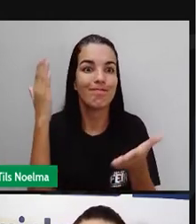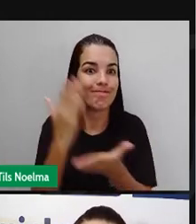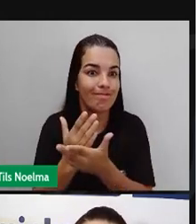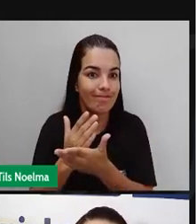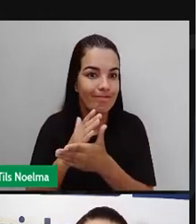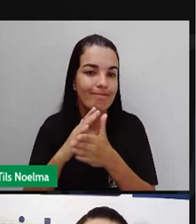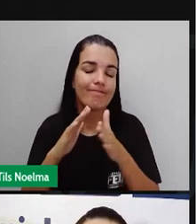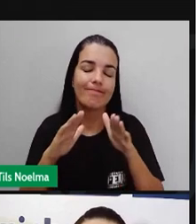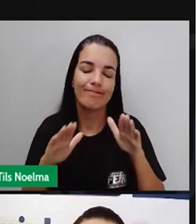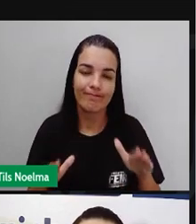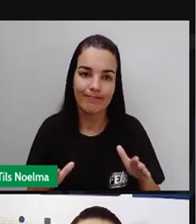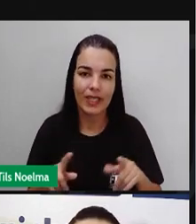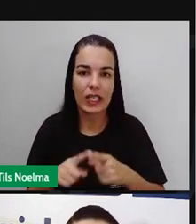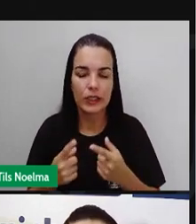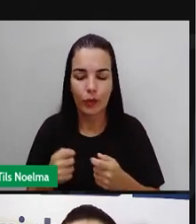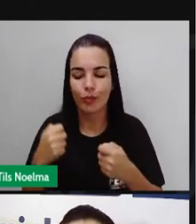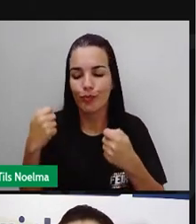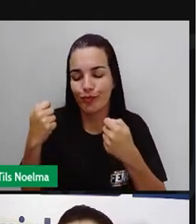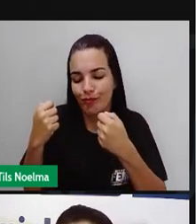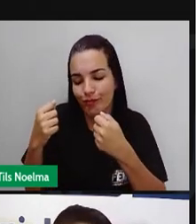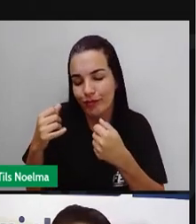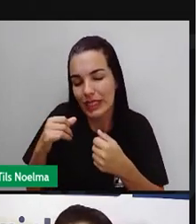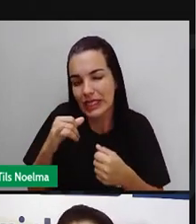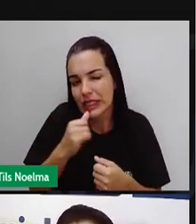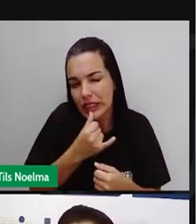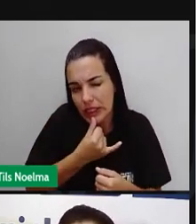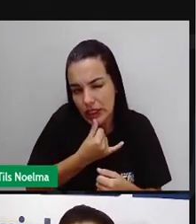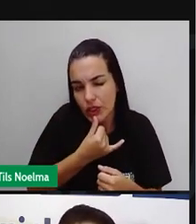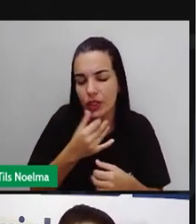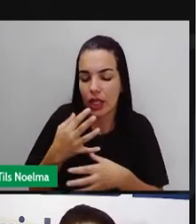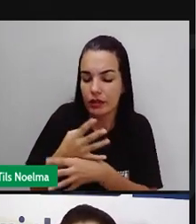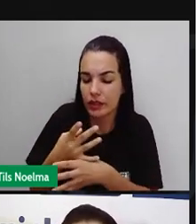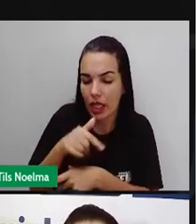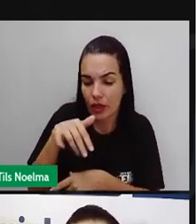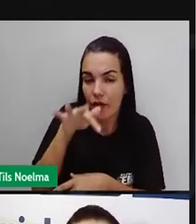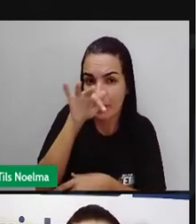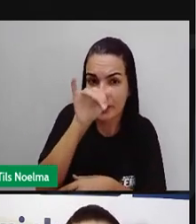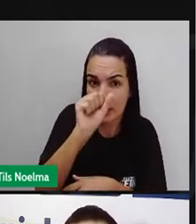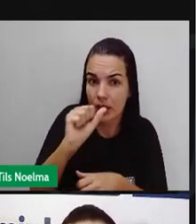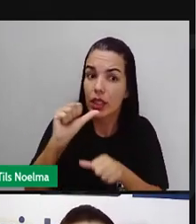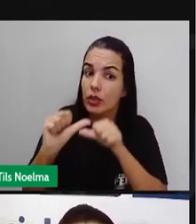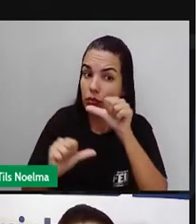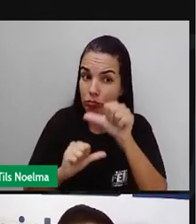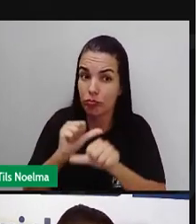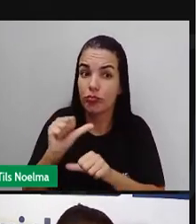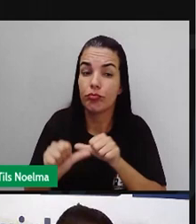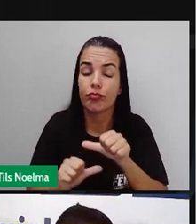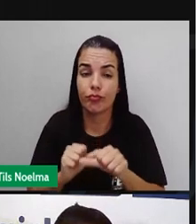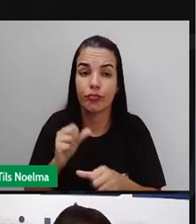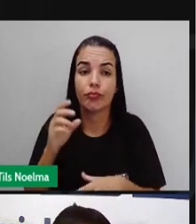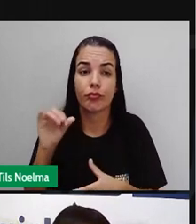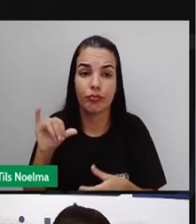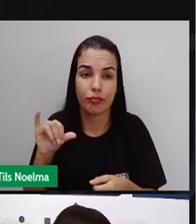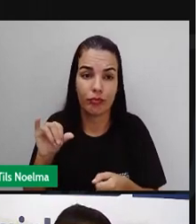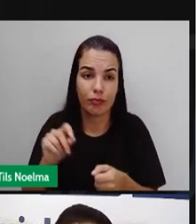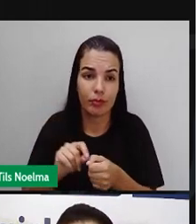modificações que essa cidade, no caso da cidade de Feira de Santana, sofreu aí ao longo dos anos.